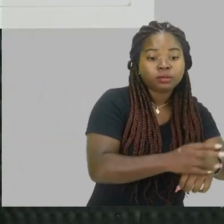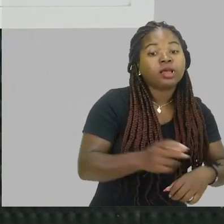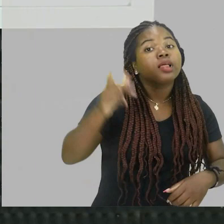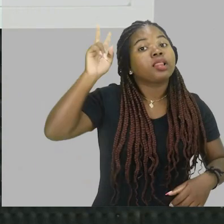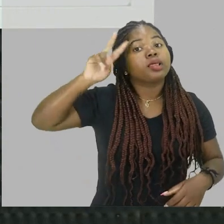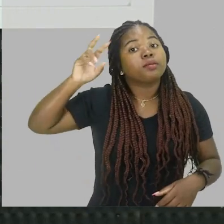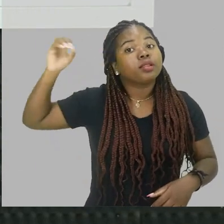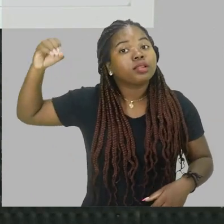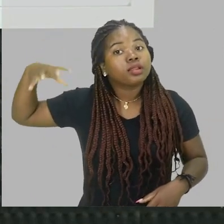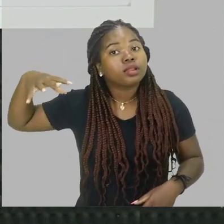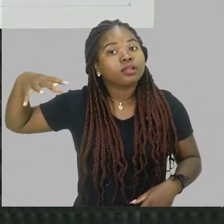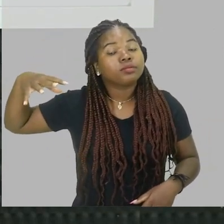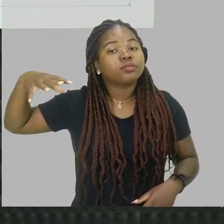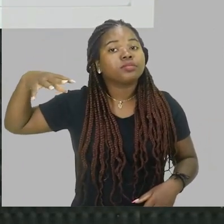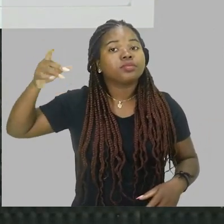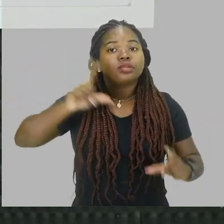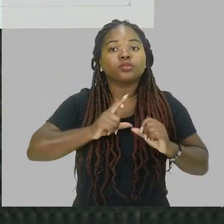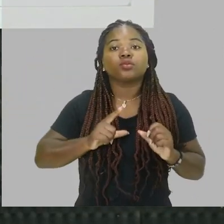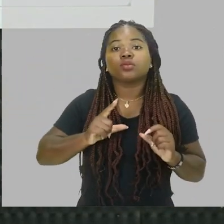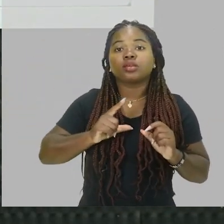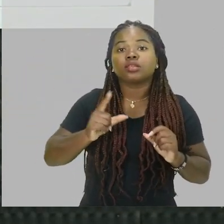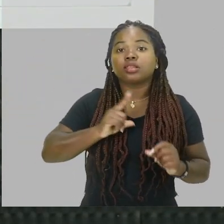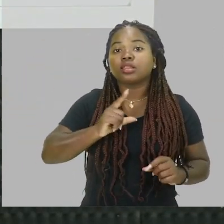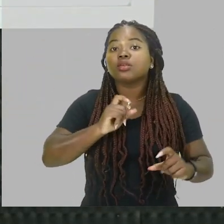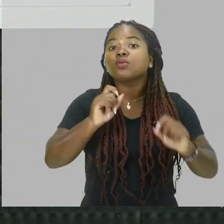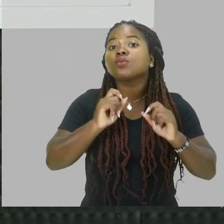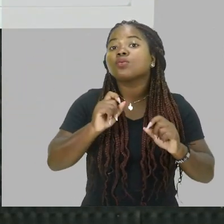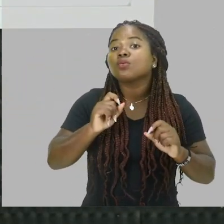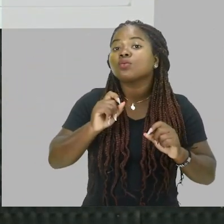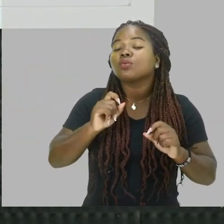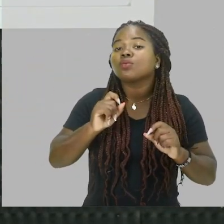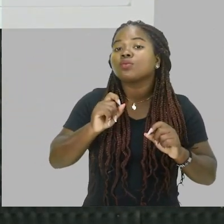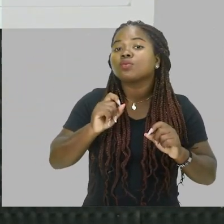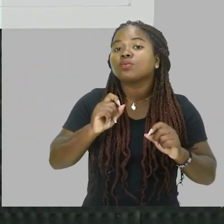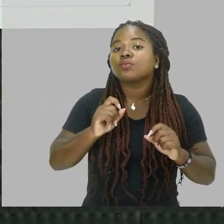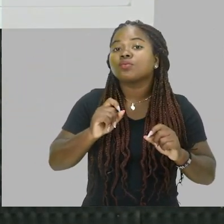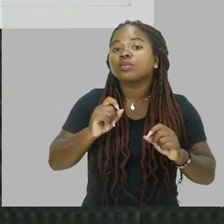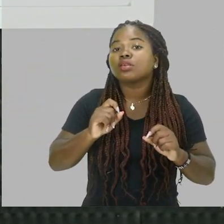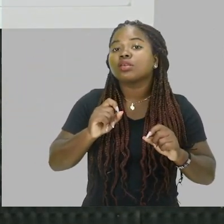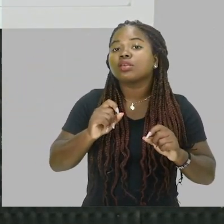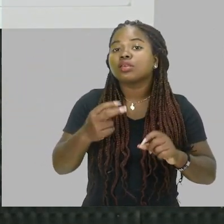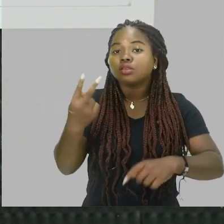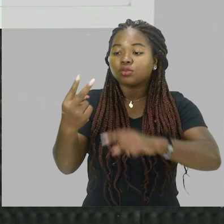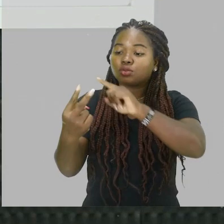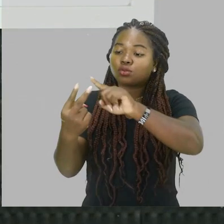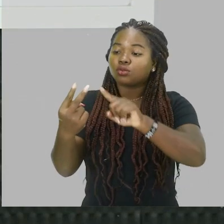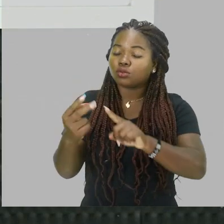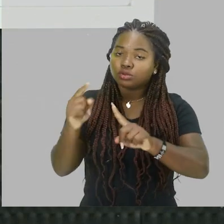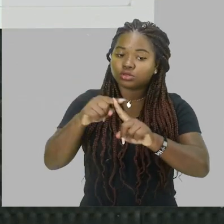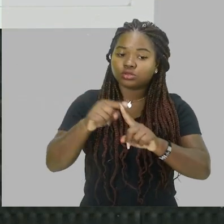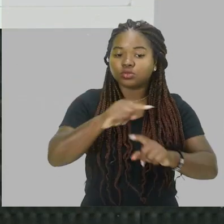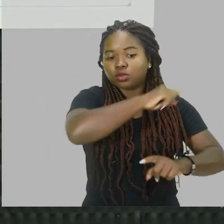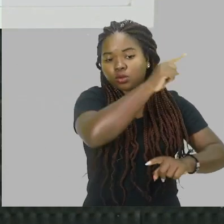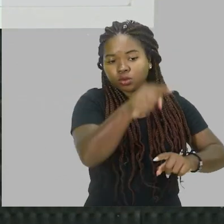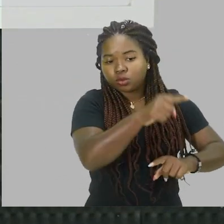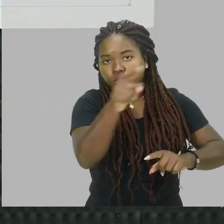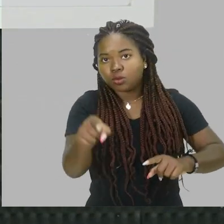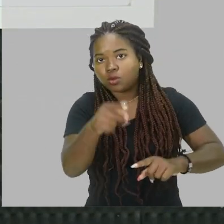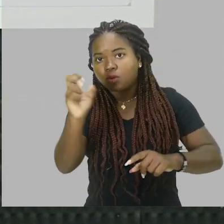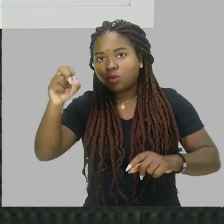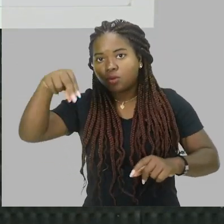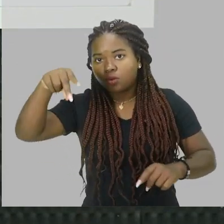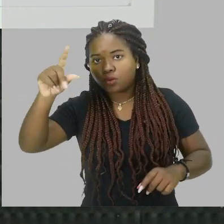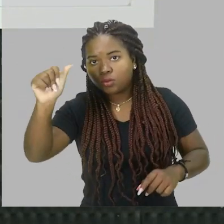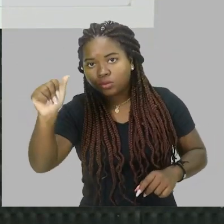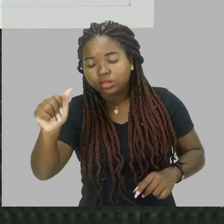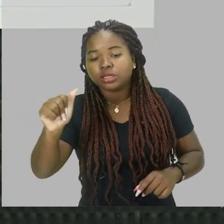ela tem um comportamento dual, certo? A luz, ela se comporta, ora, como onda, defendida aí